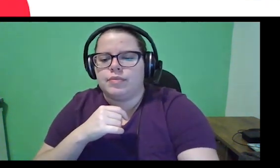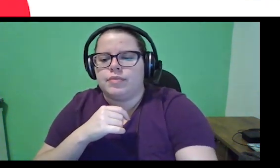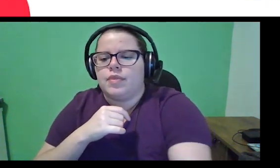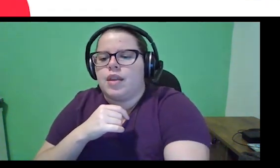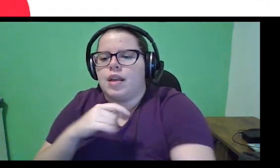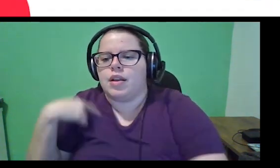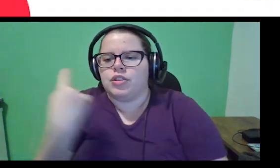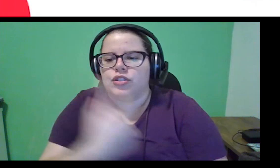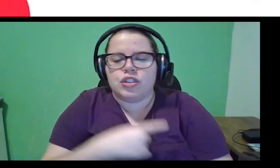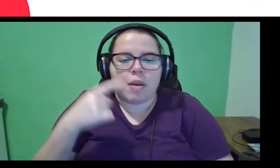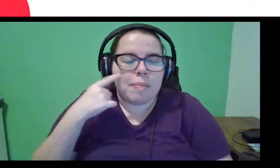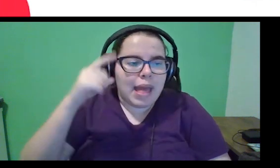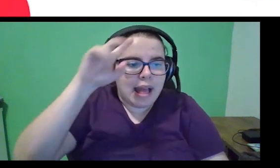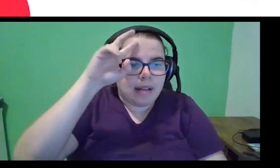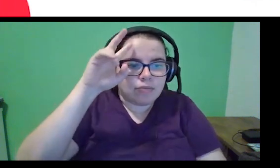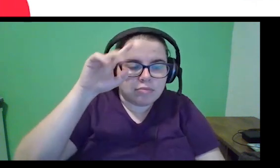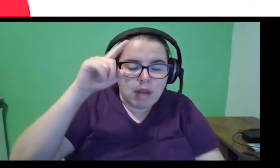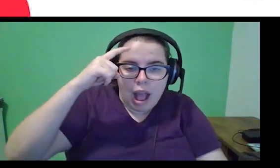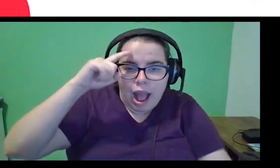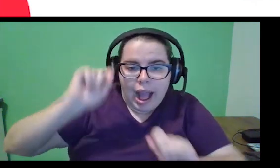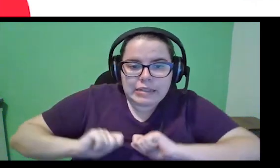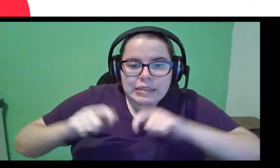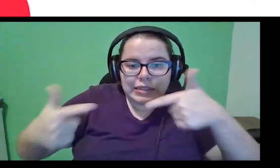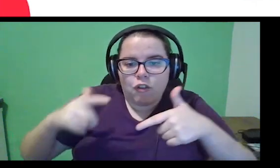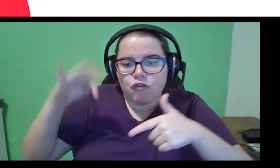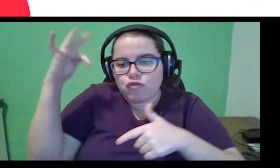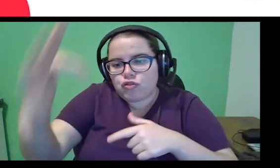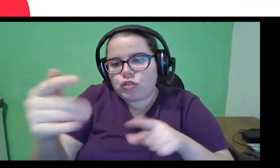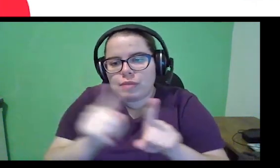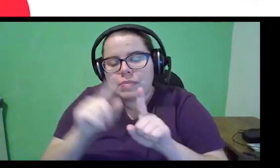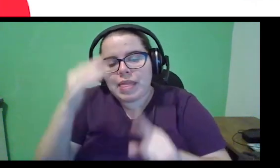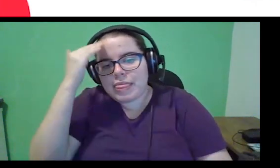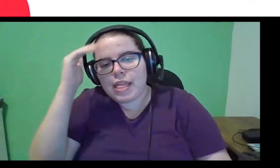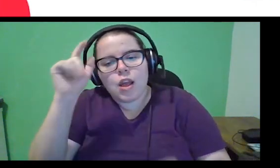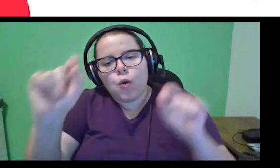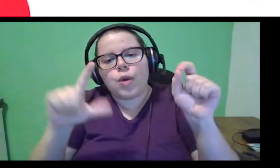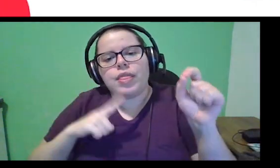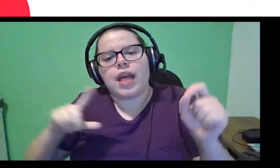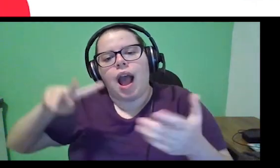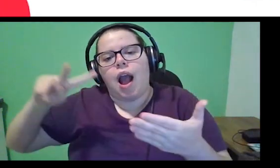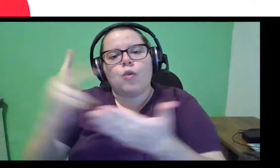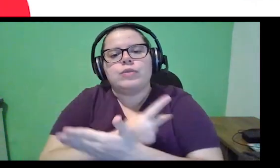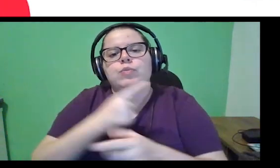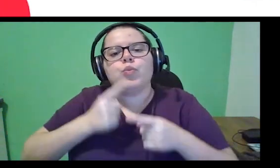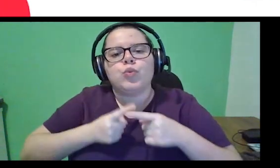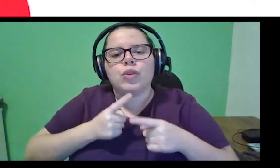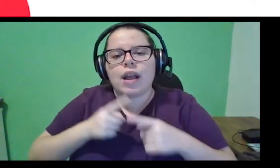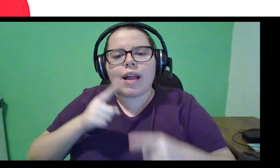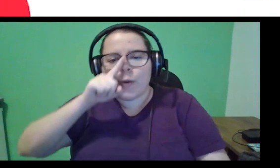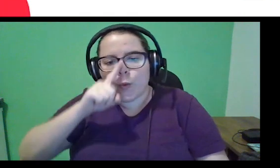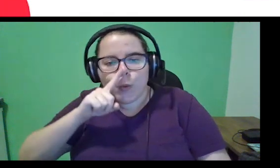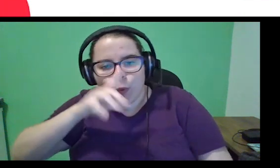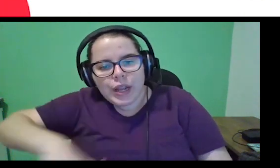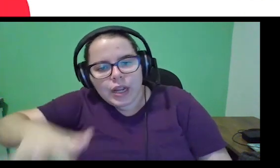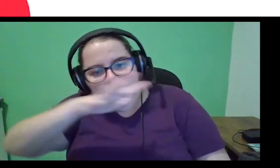futuras, né? Mas conversamos com todo mundo, entendemos o que está acontecendo, por que esse risco